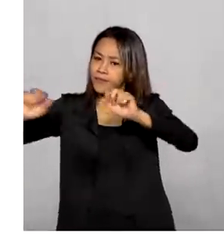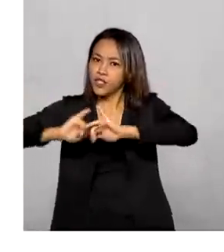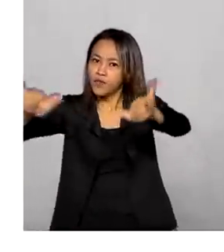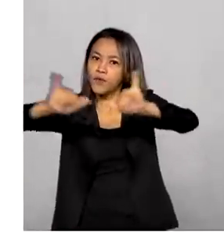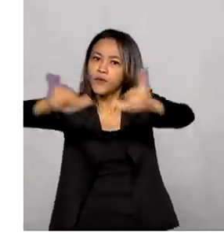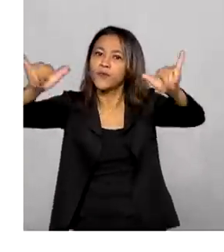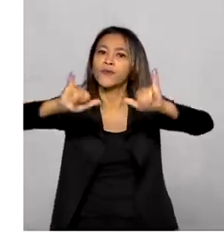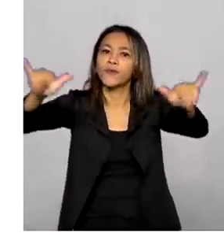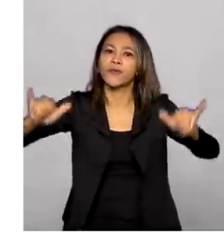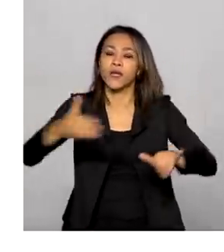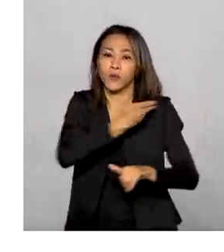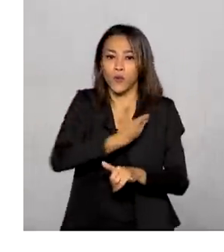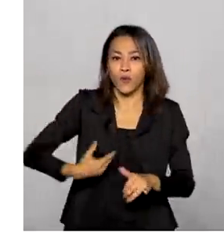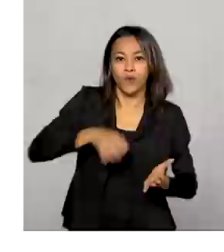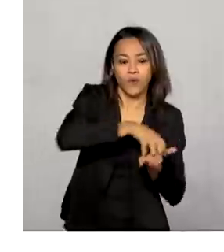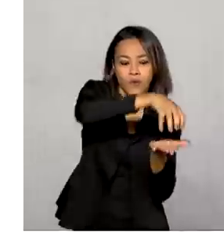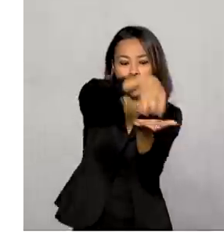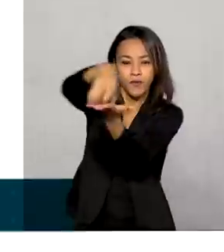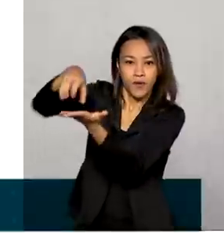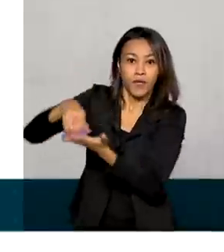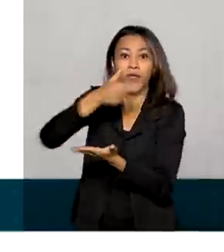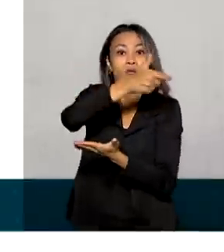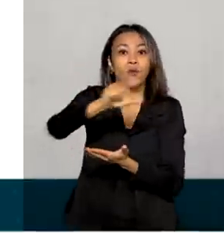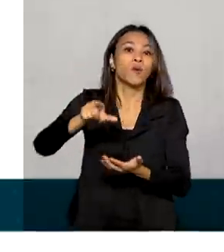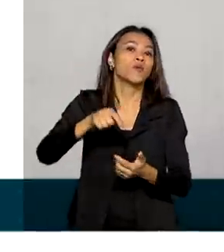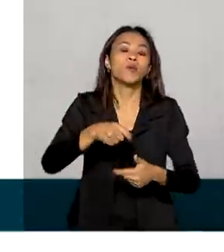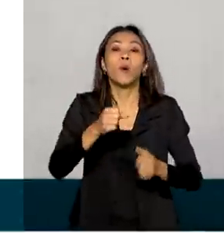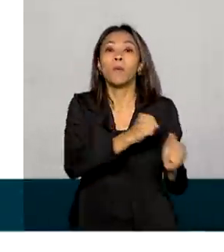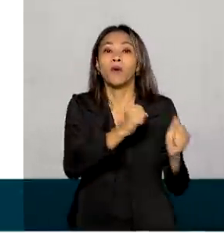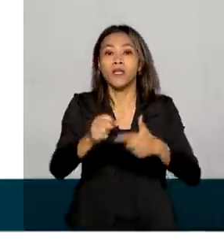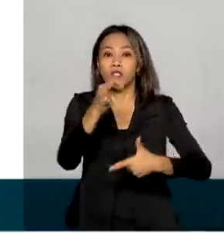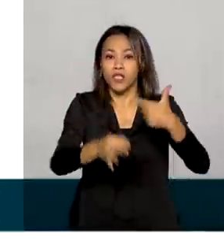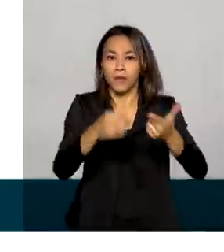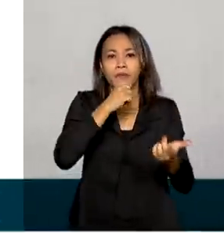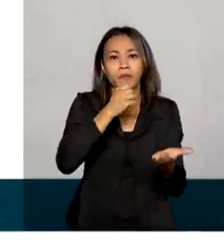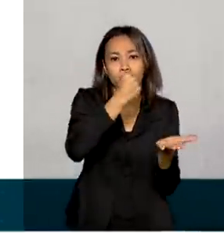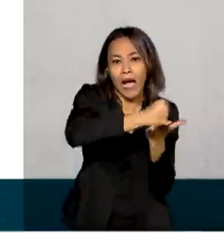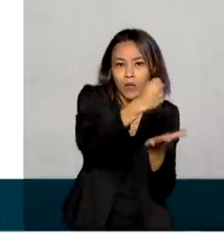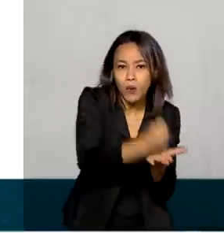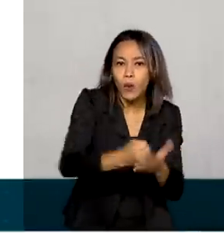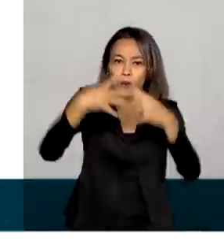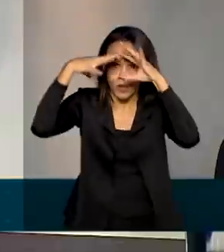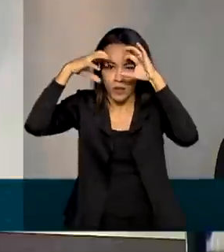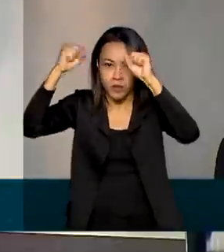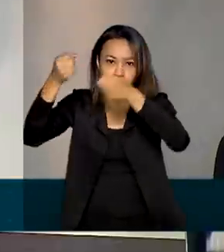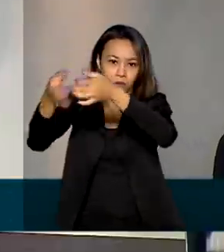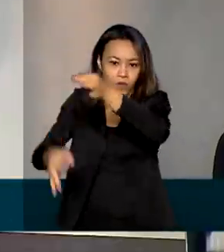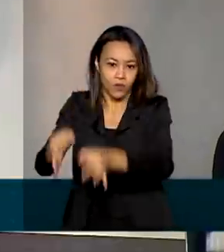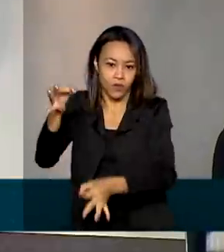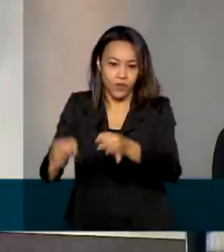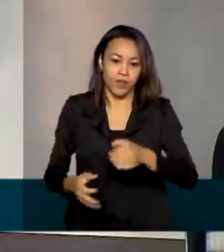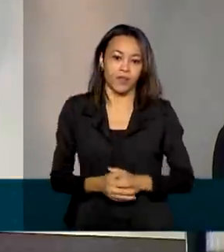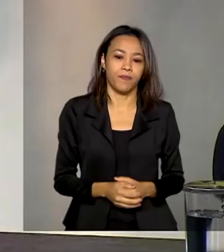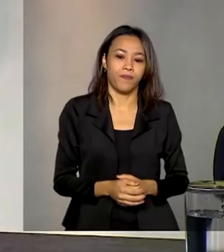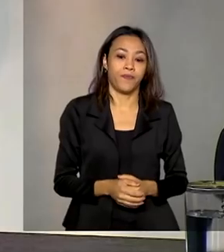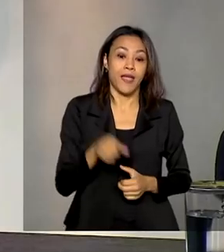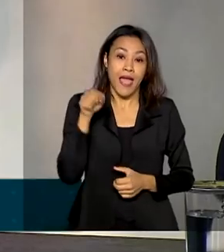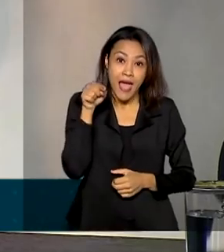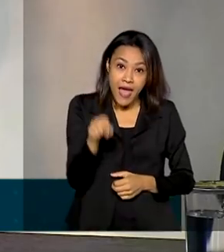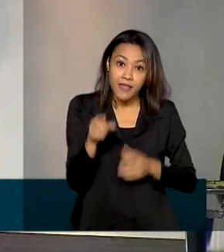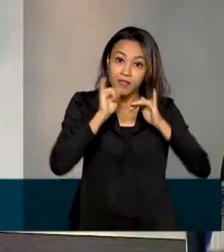órgãos e instituições ligadas ao poder judiciário, como cartórios e tribunais de justiça. E essa campanha,